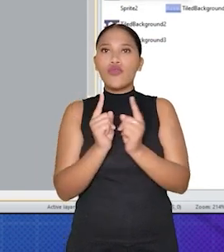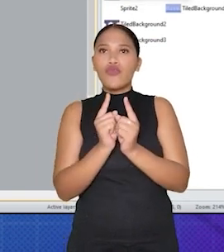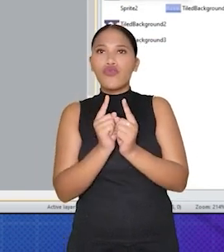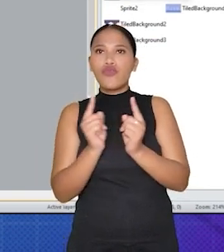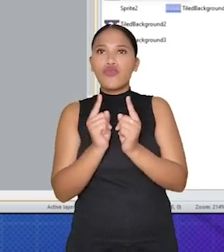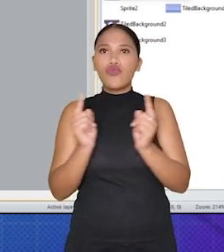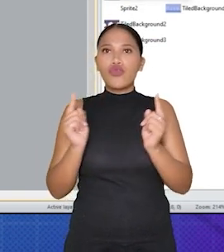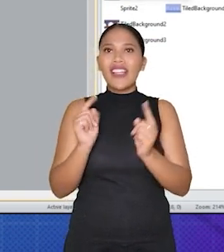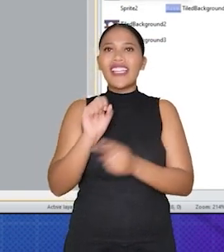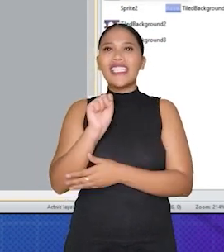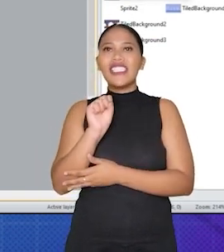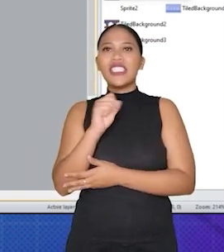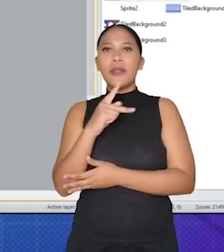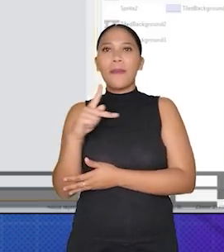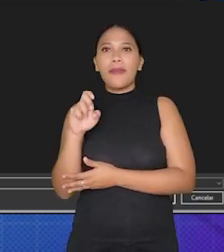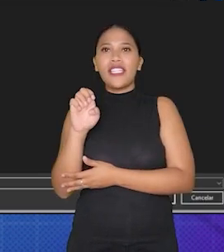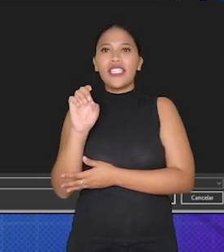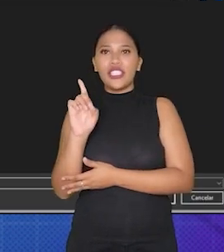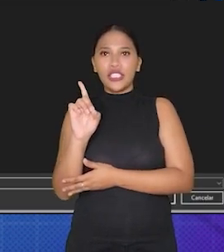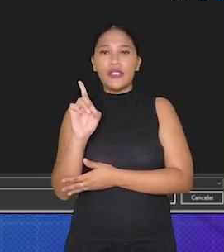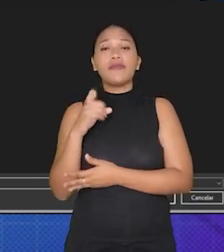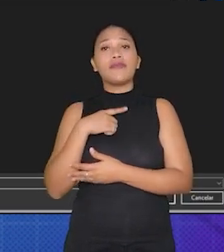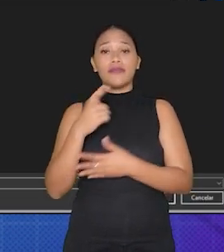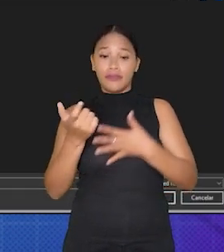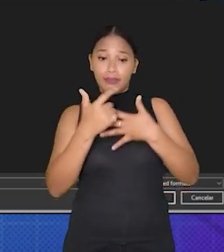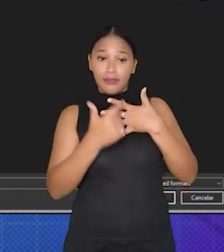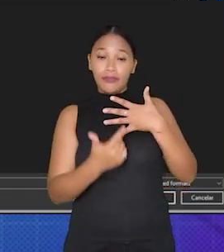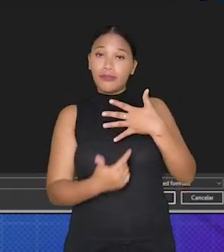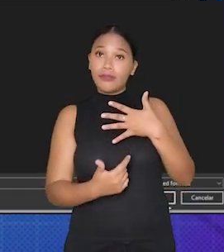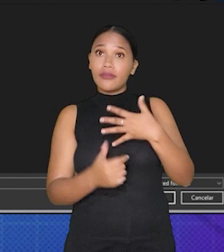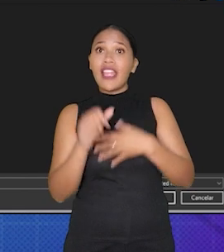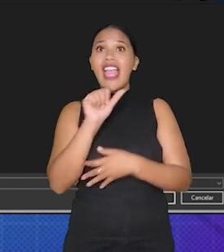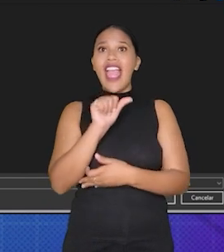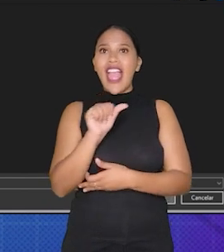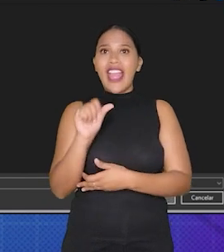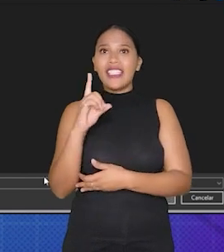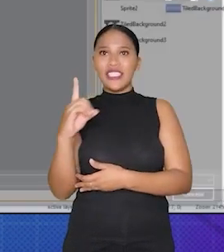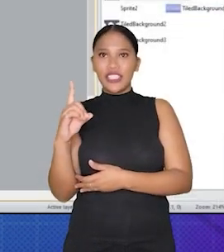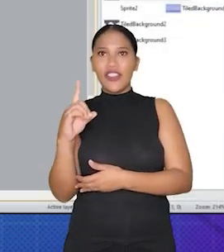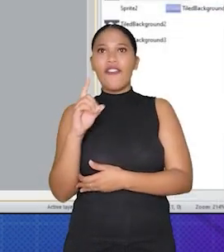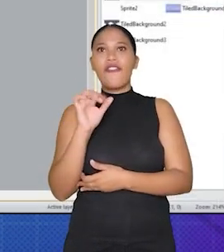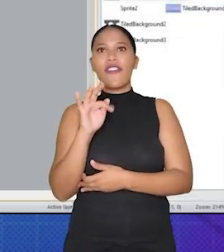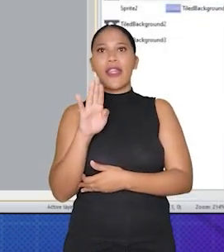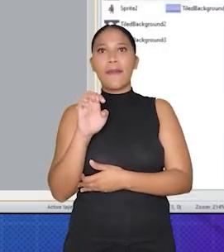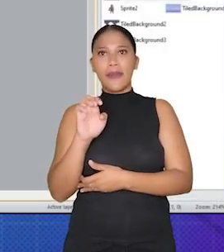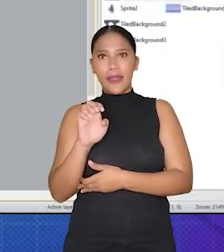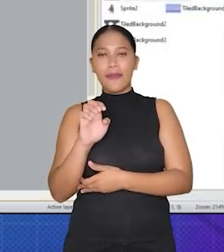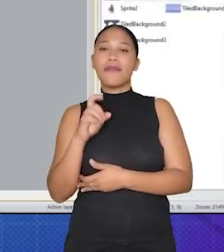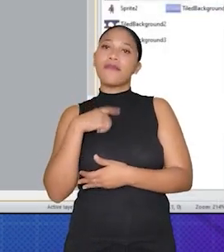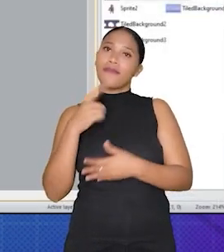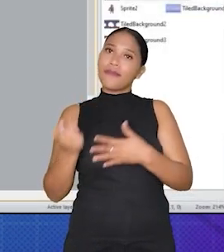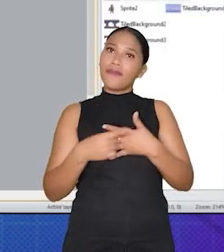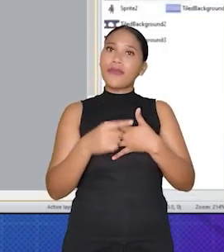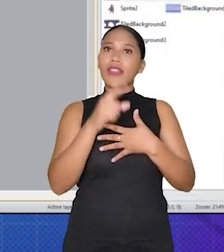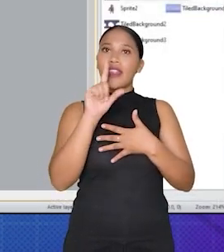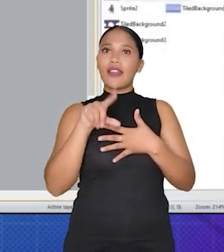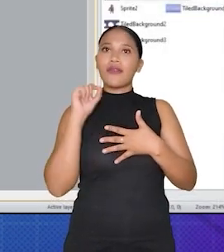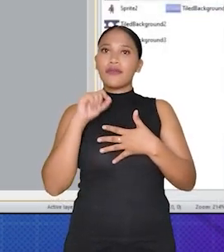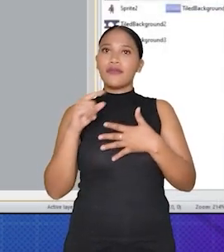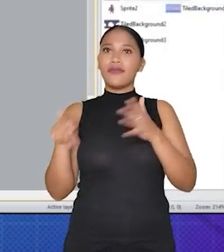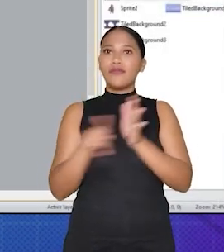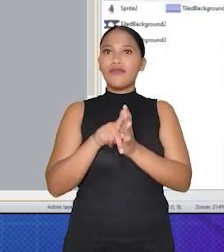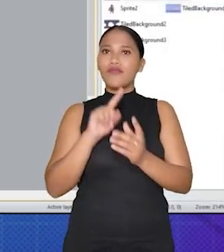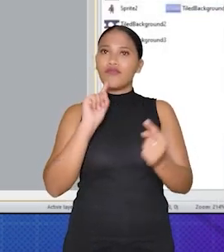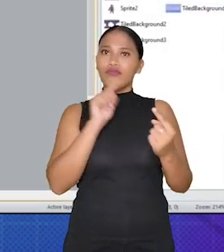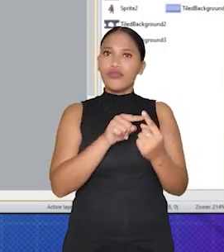em Speed. Adicione as outras frames da animação clicando em Add Frame, Adicionar Quadro, e selecionando o arquivo de